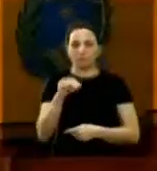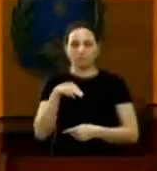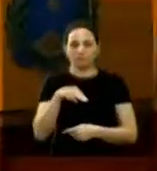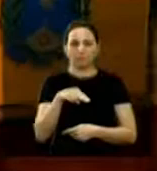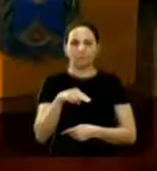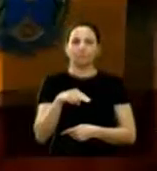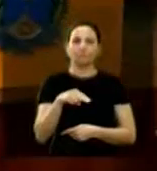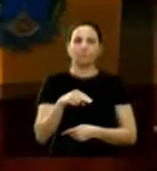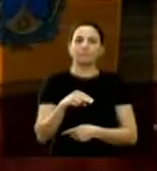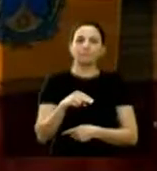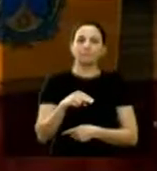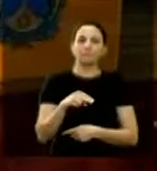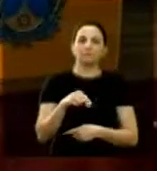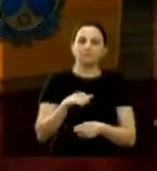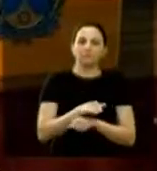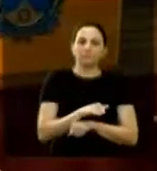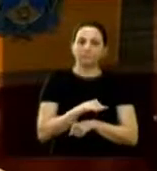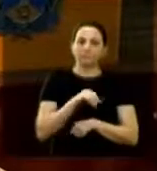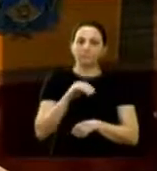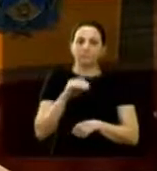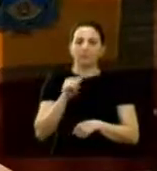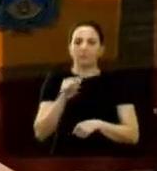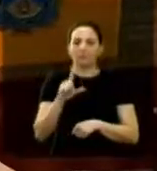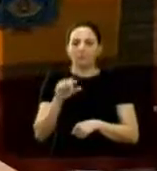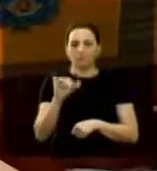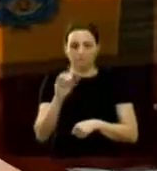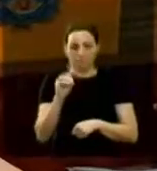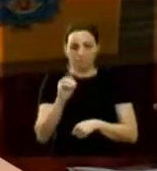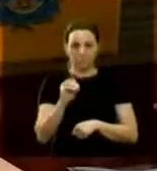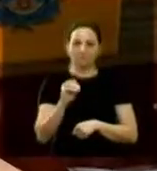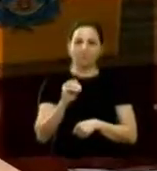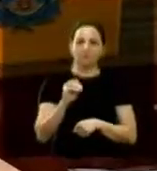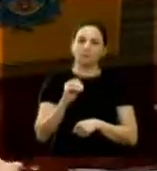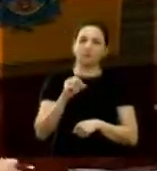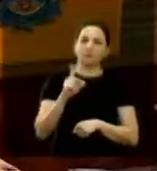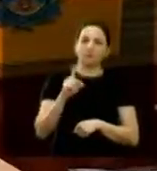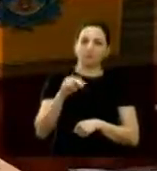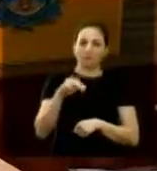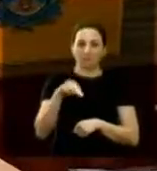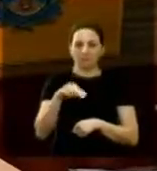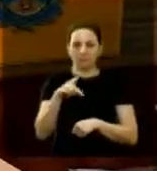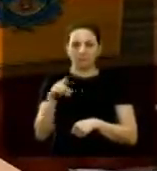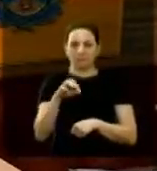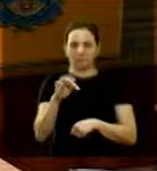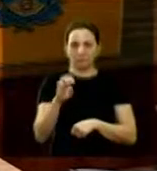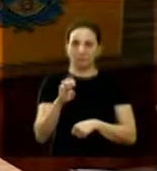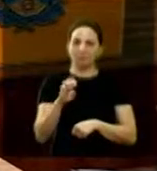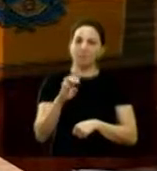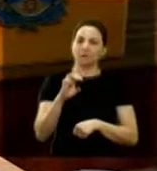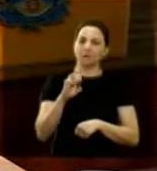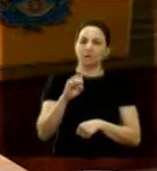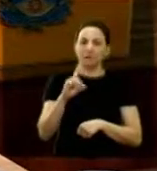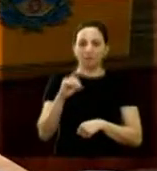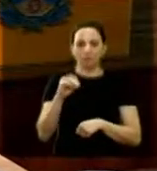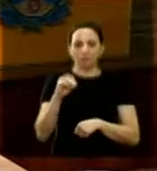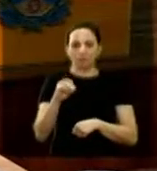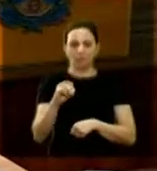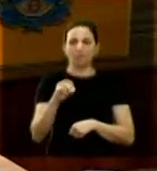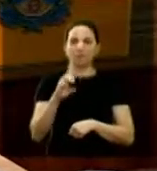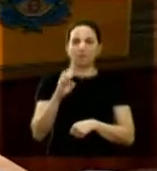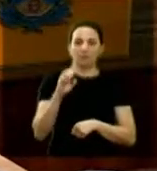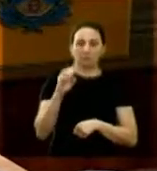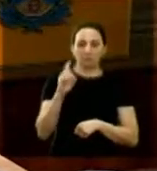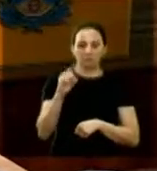ausente Aloysio Brás presente Donizete Simeone presente Edio Lopes presente